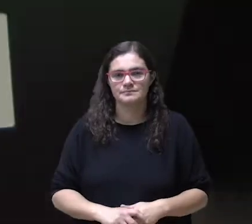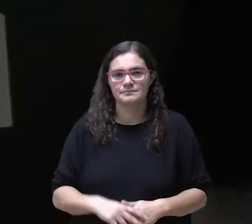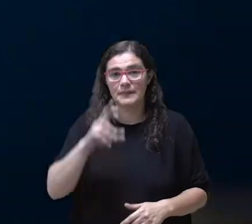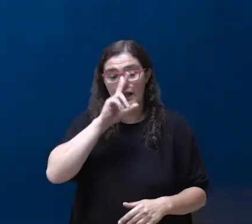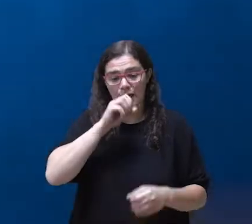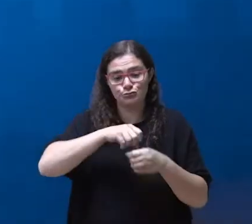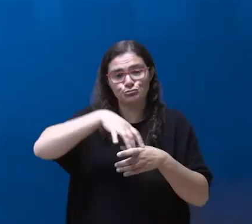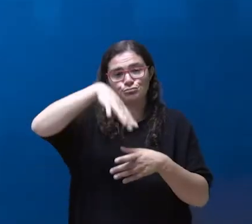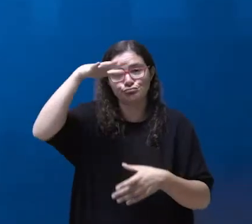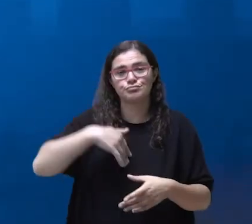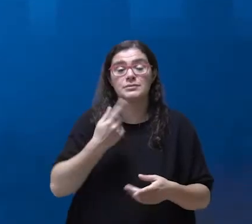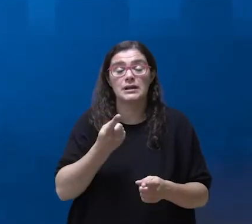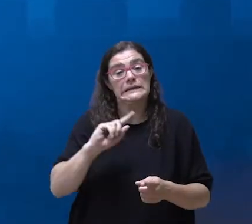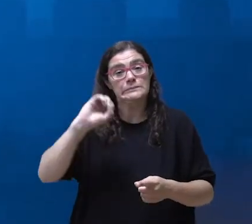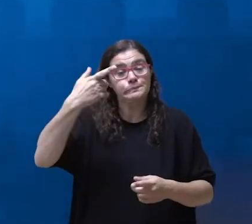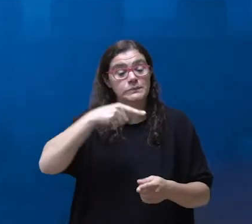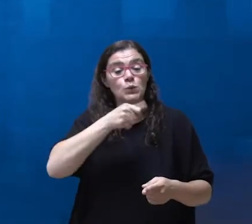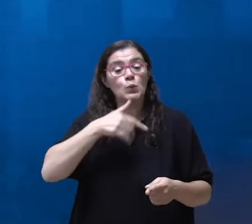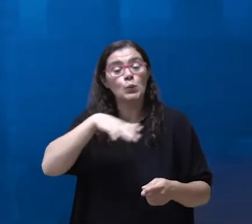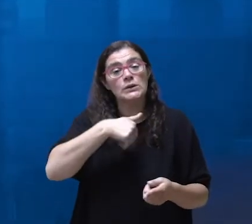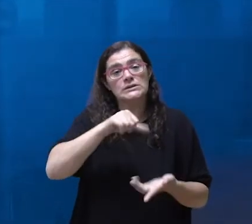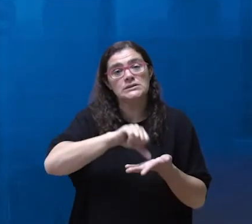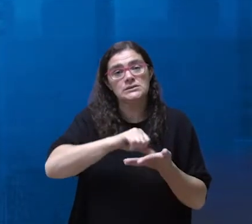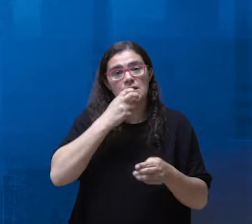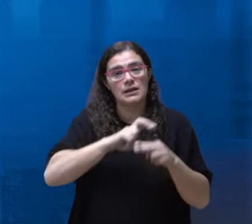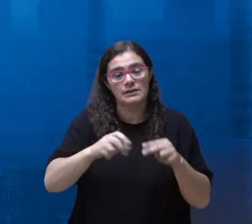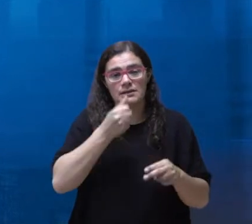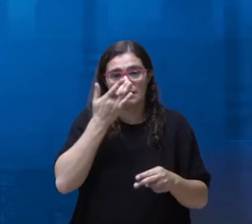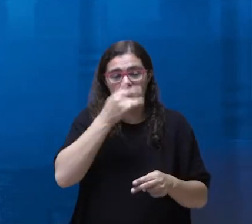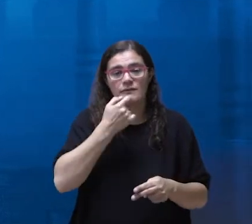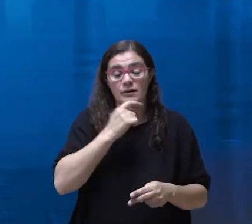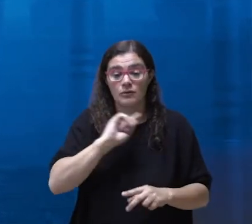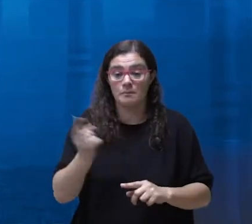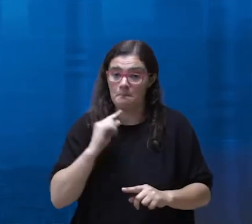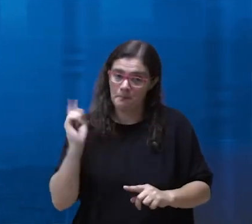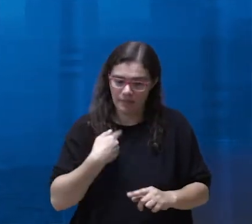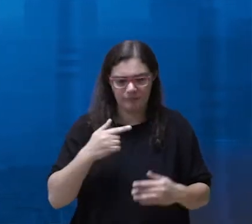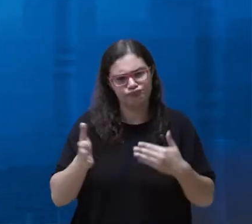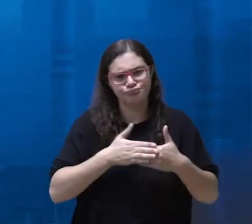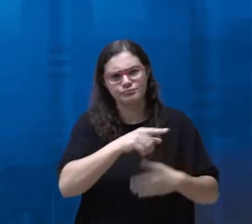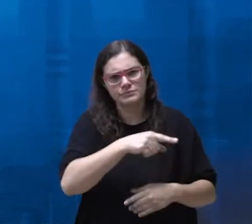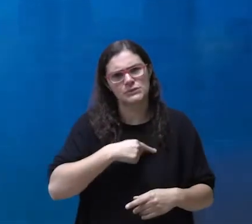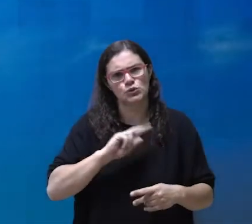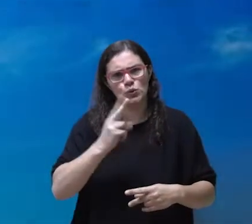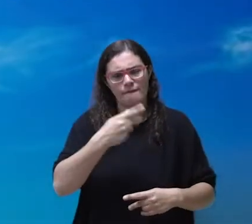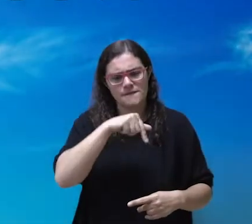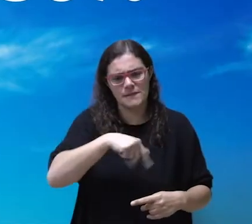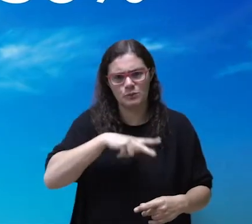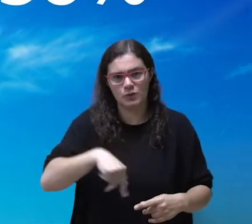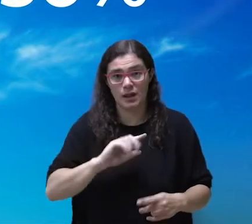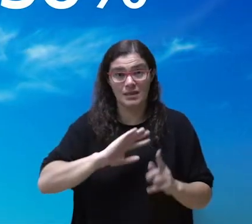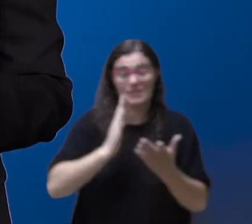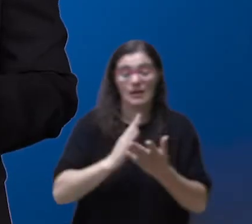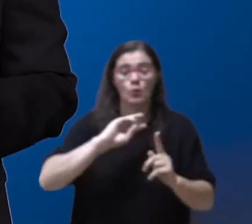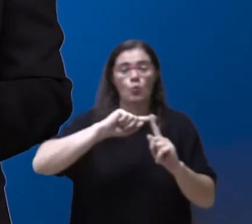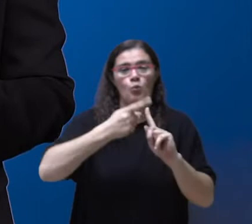As principais emissões de gases com efeito de estufa provêm das centrais elétricas a carvão. Por isso devemos fechar as centrais do Pego e de Sines até 2023.